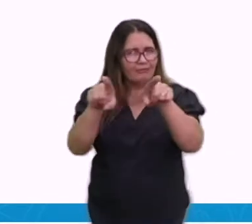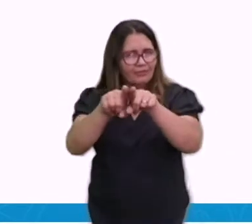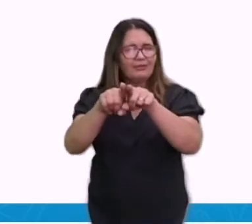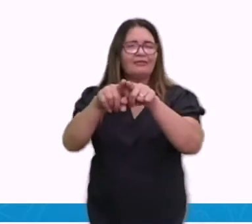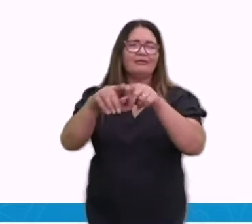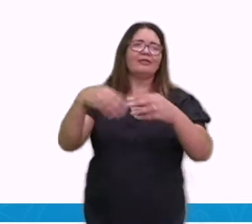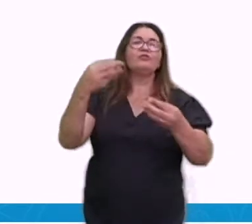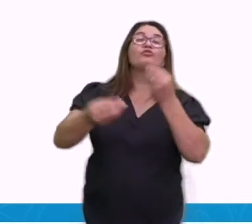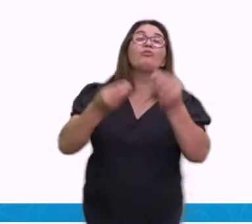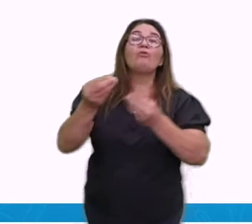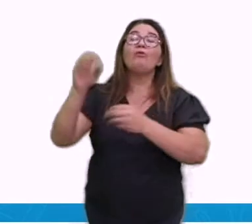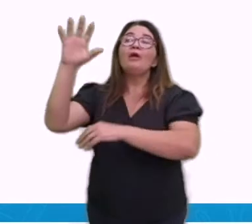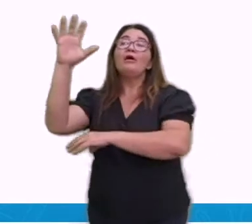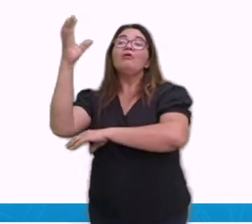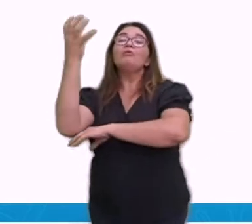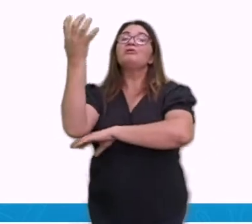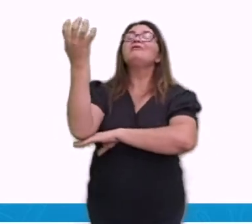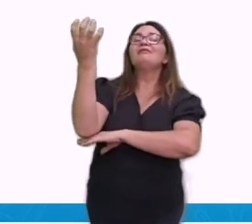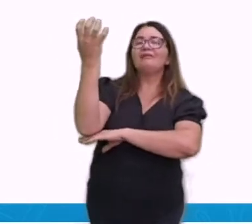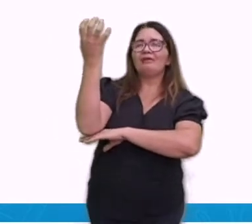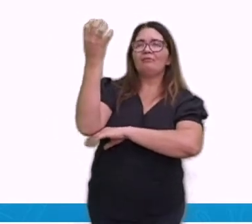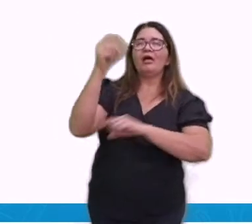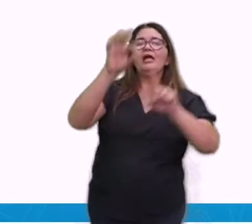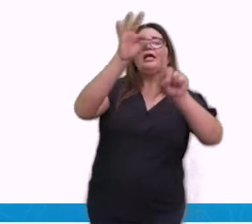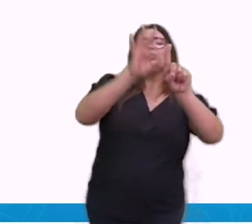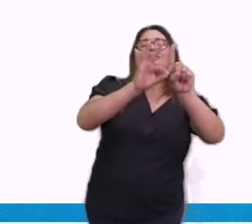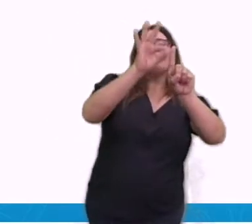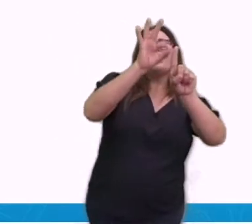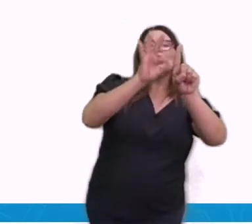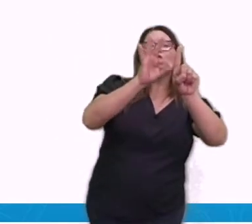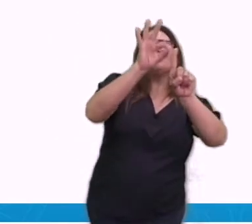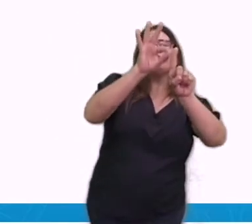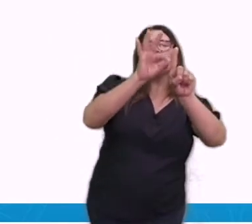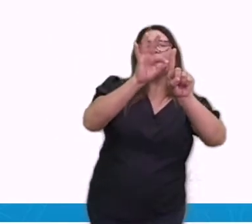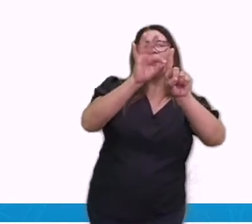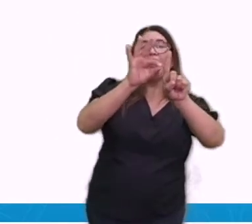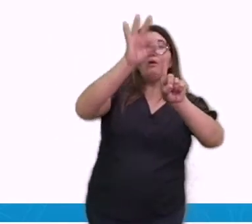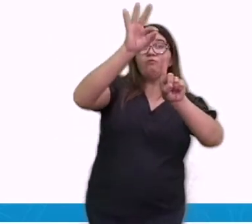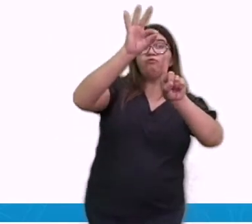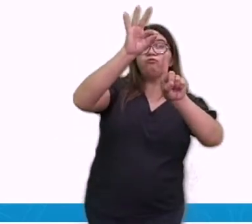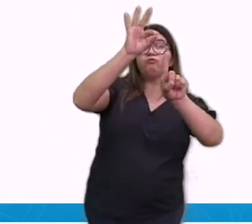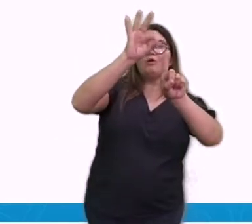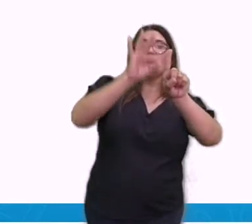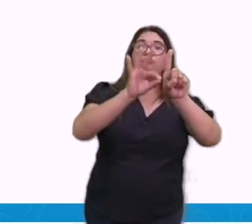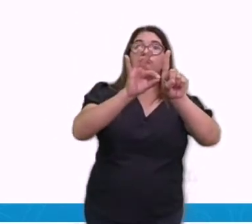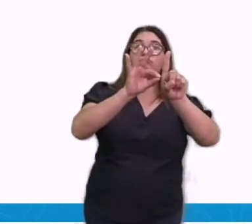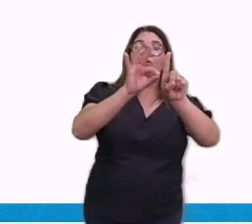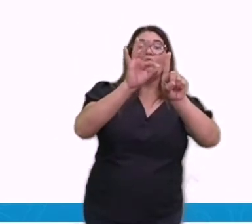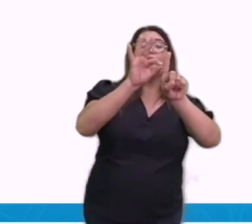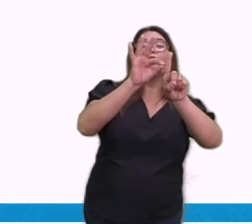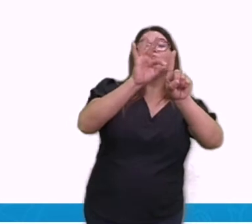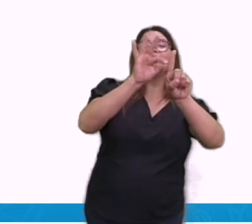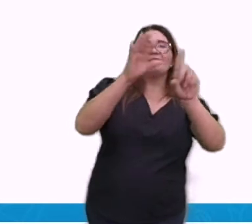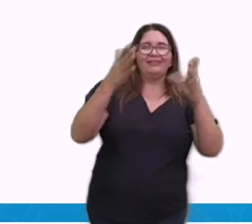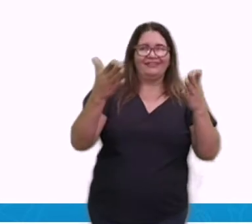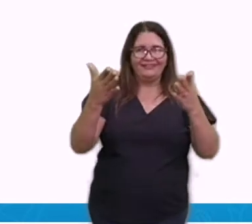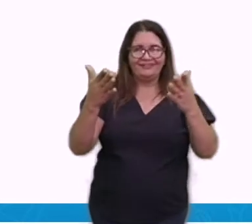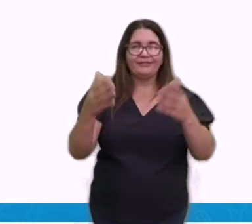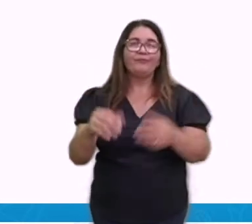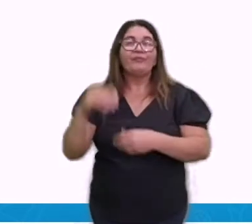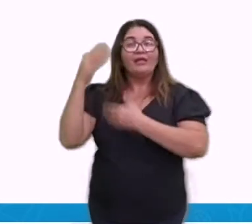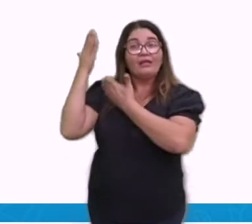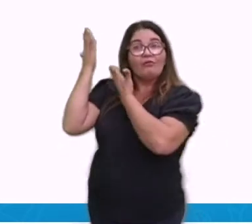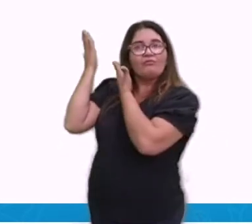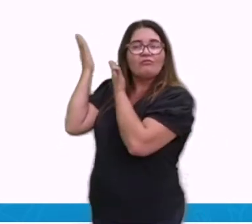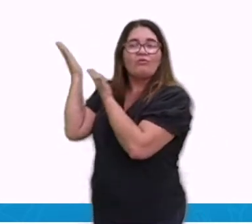como que já é uma coisa que a gente escuta? Então o semiárido tem essas características. O clima tropical